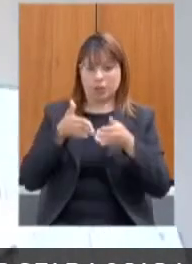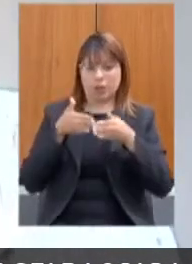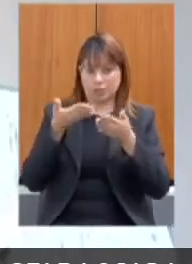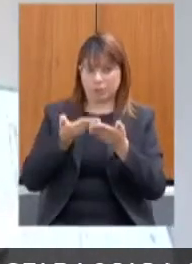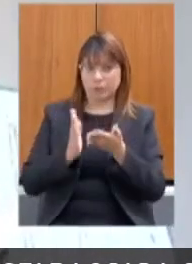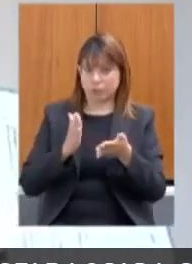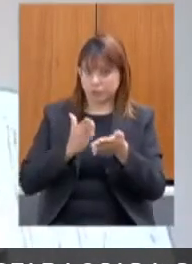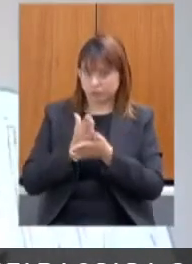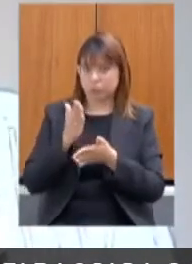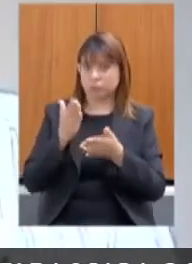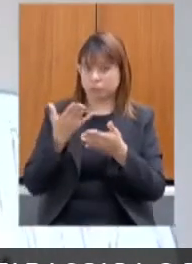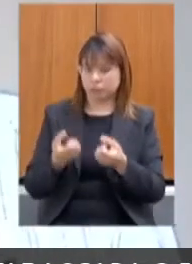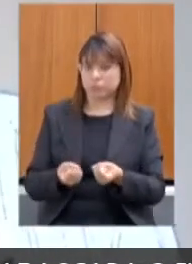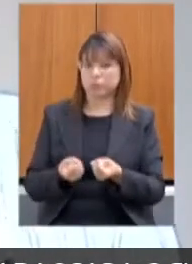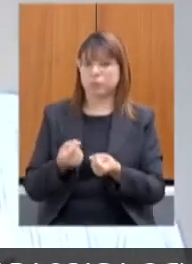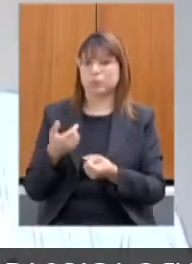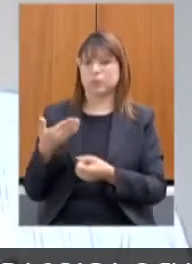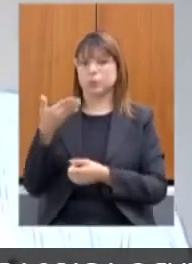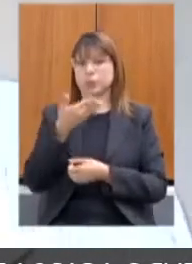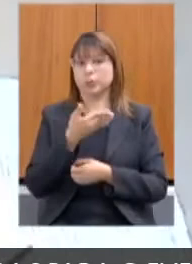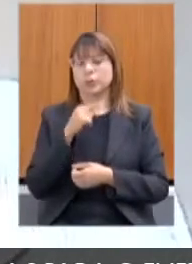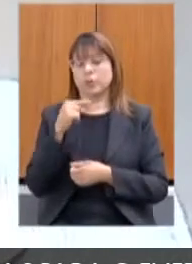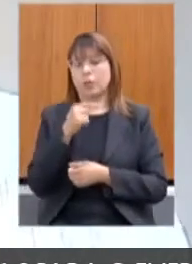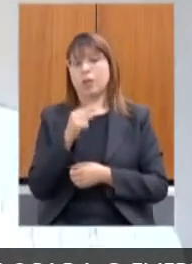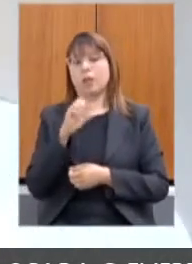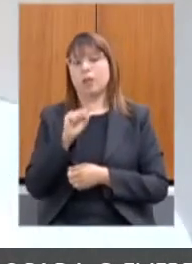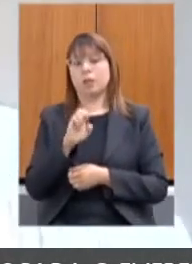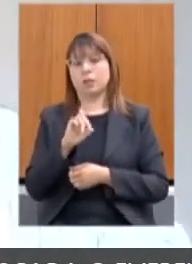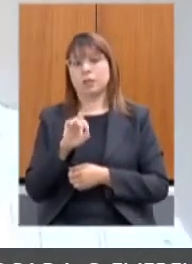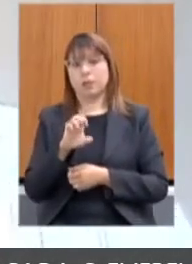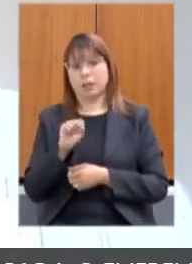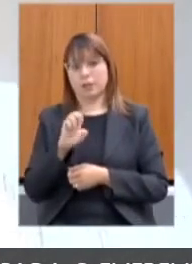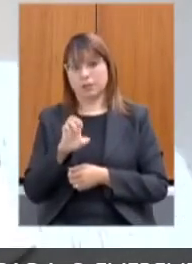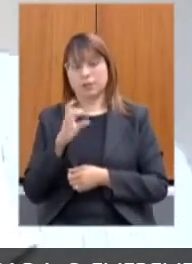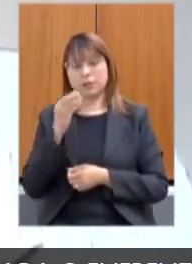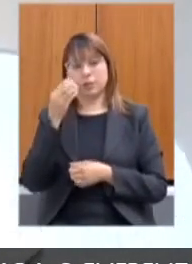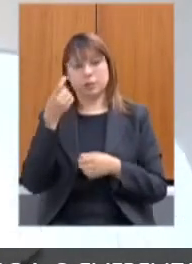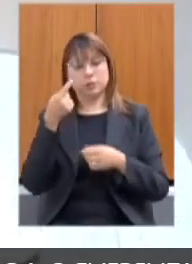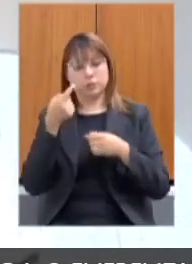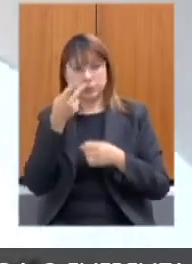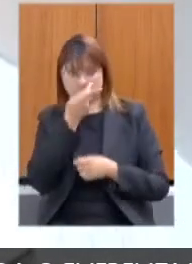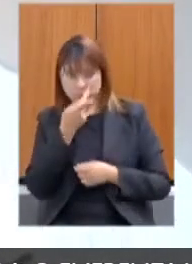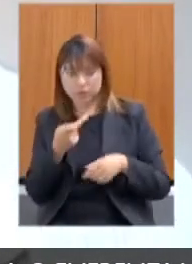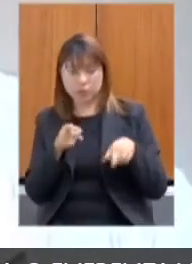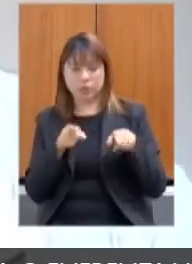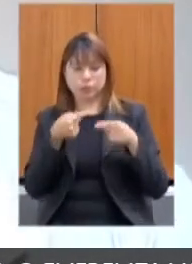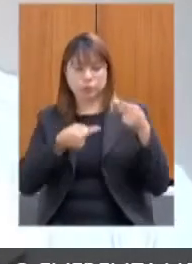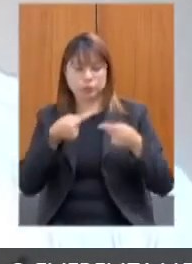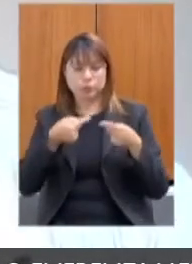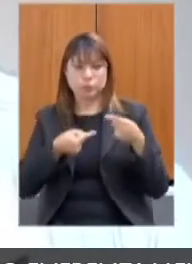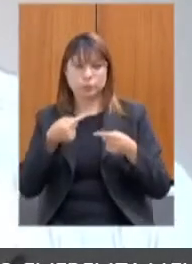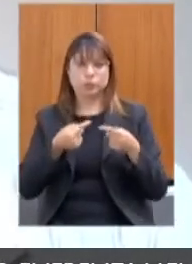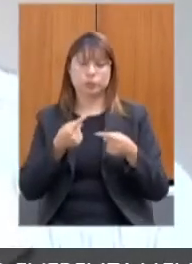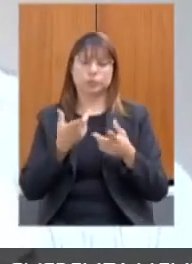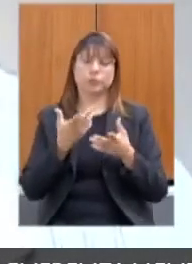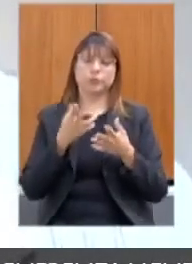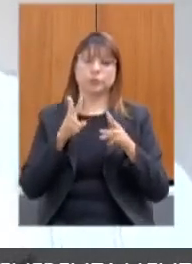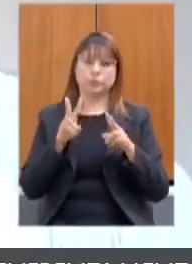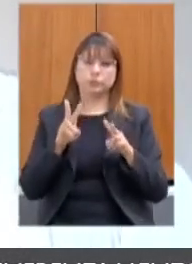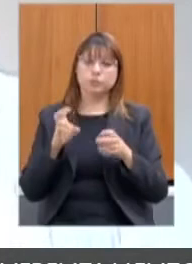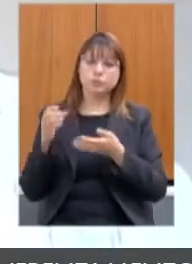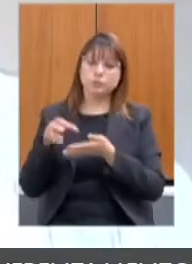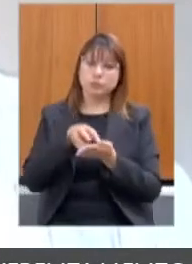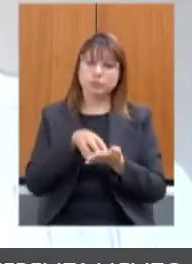para uma ida até a CEDESI, fazer uma visita e discutir atual situação de quatro centros, os centros de